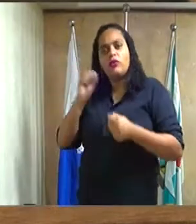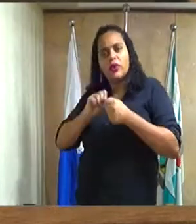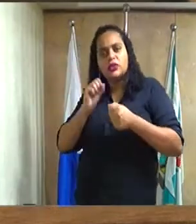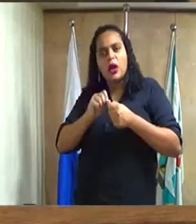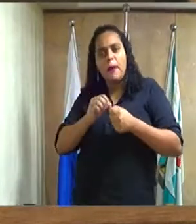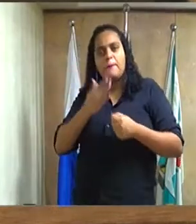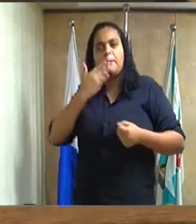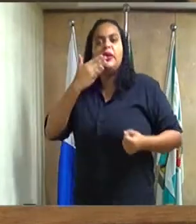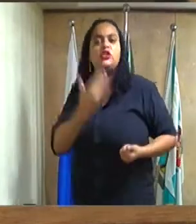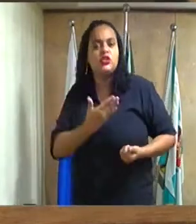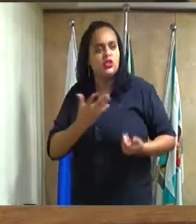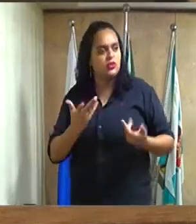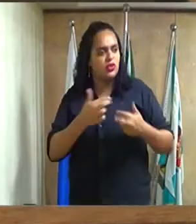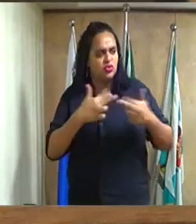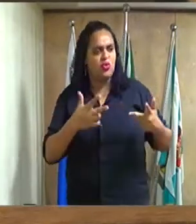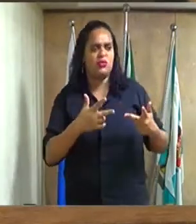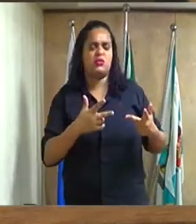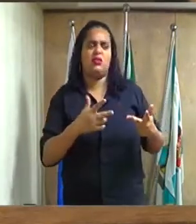tipo de favorecimento?